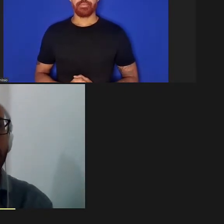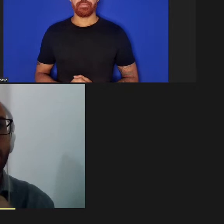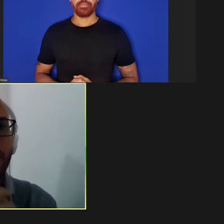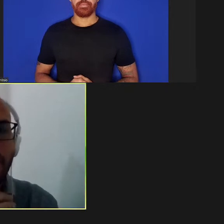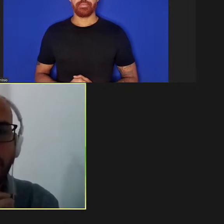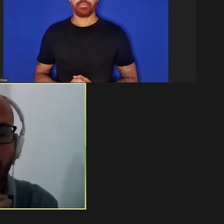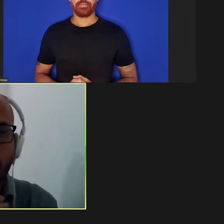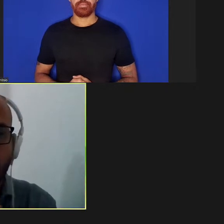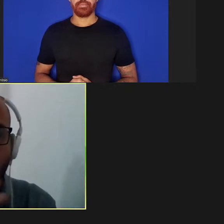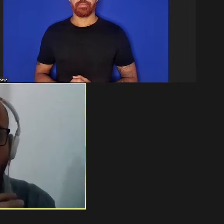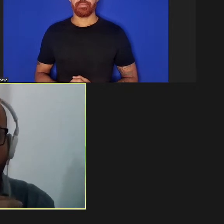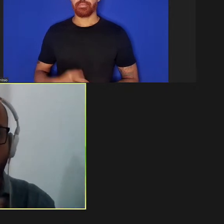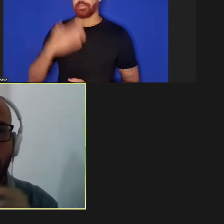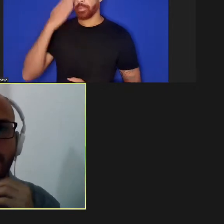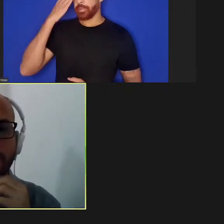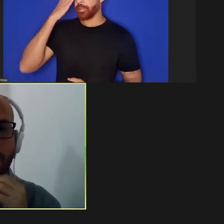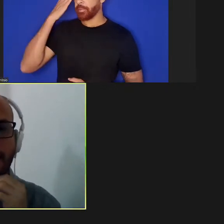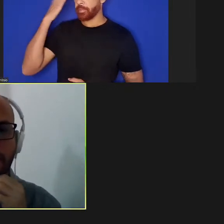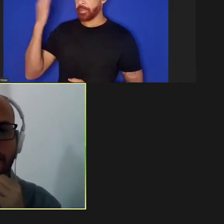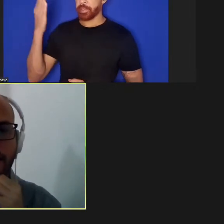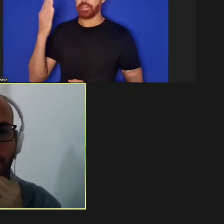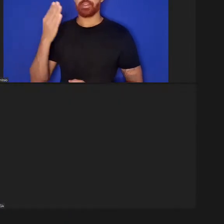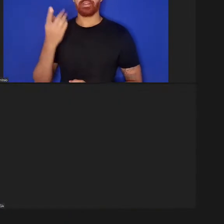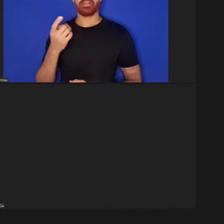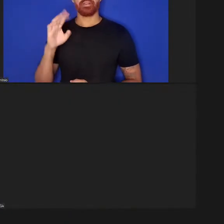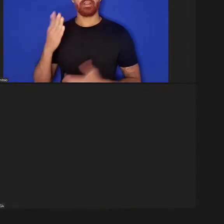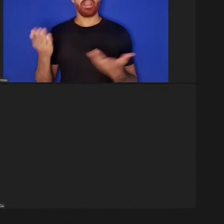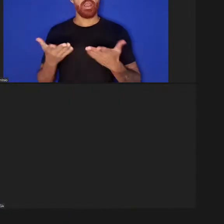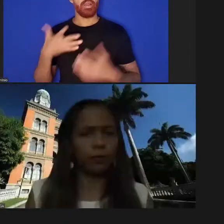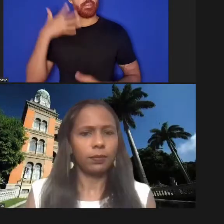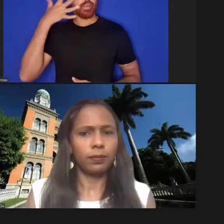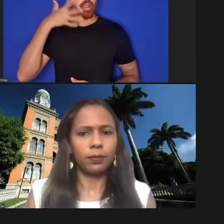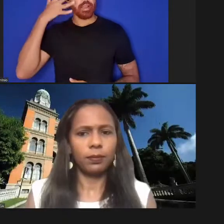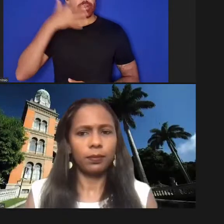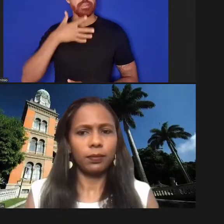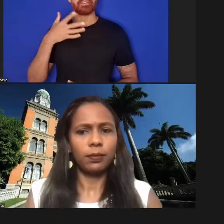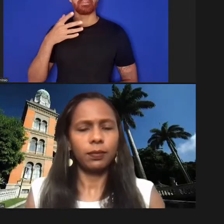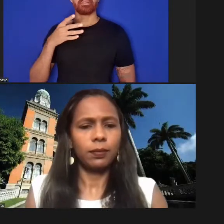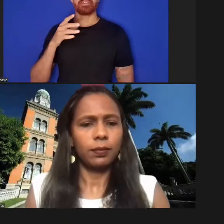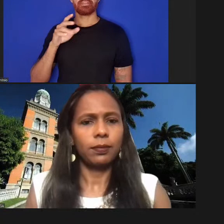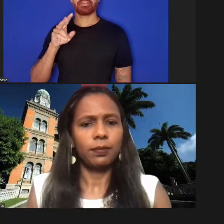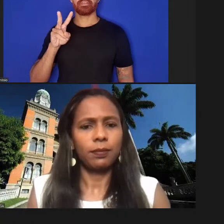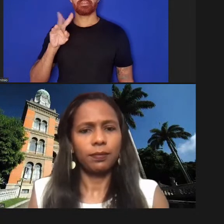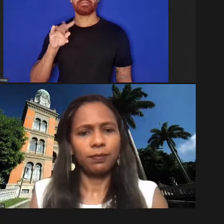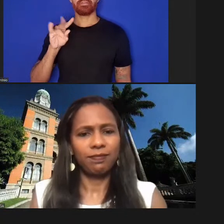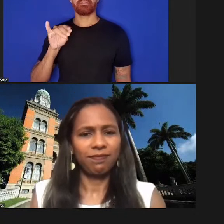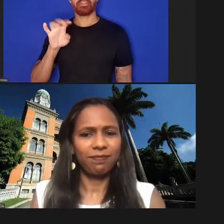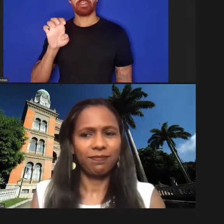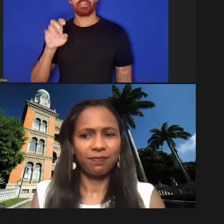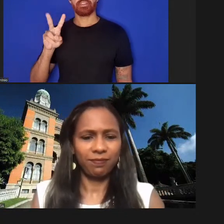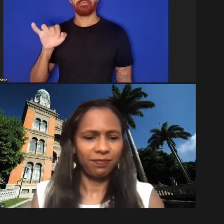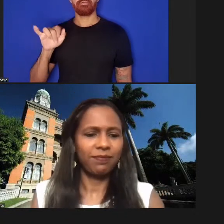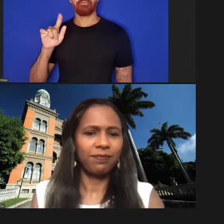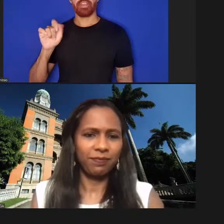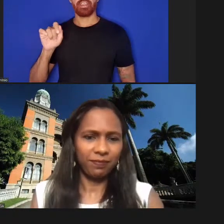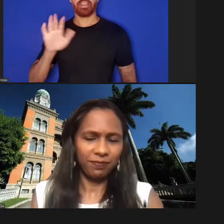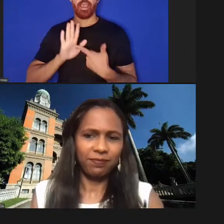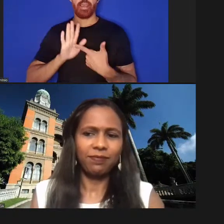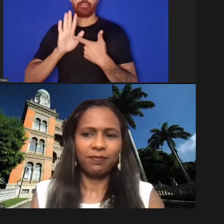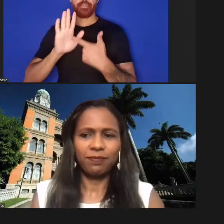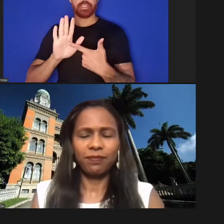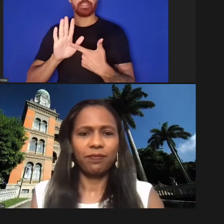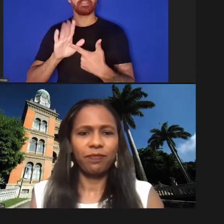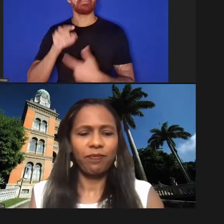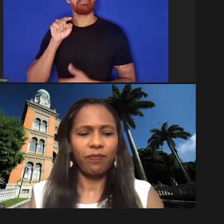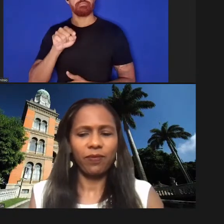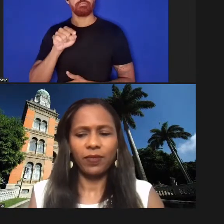obrigada doutor agora temos a palestra da doutora Viviane Beiga é uma apresentação na verdade da doutora